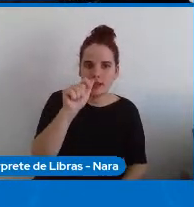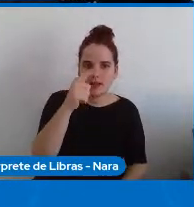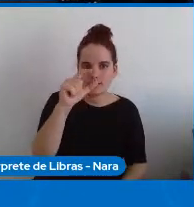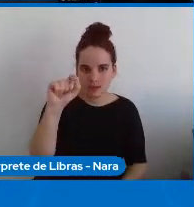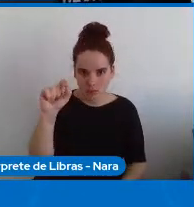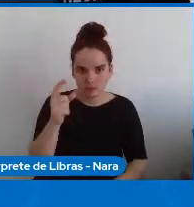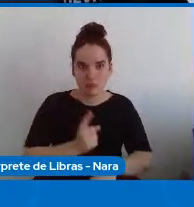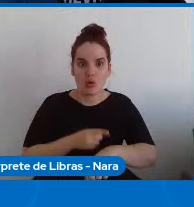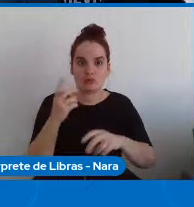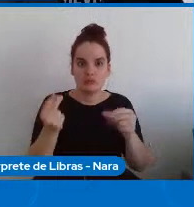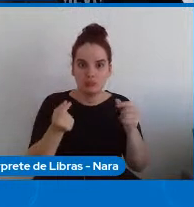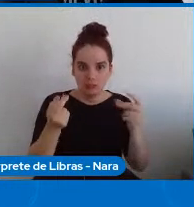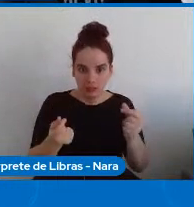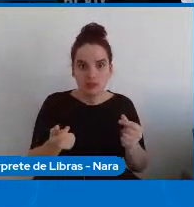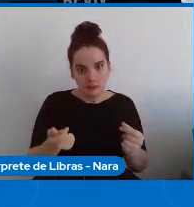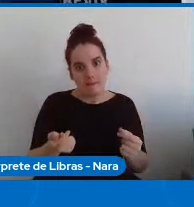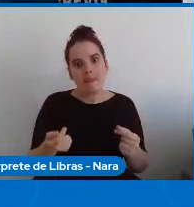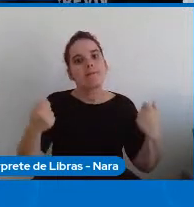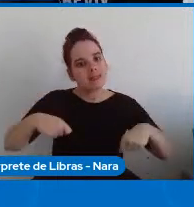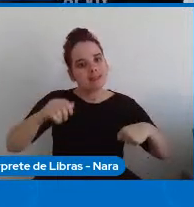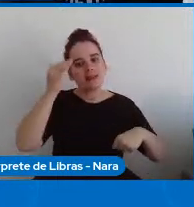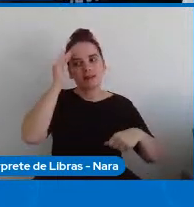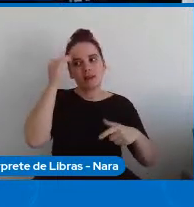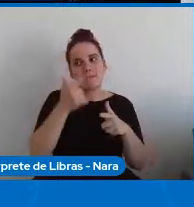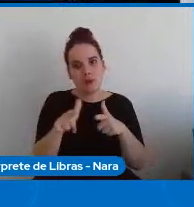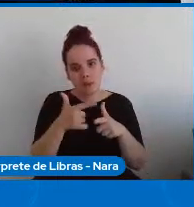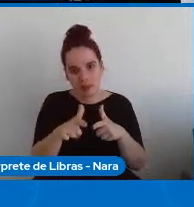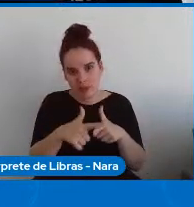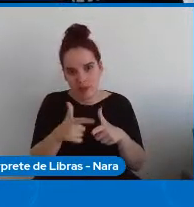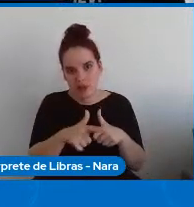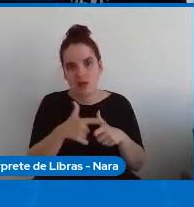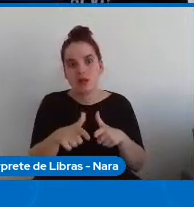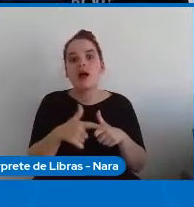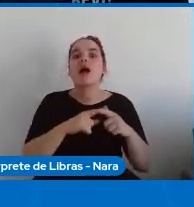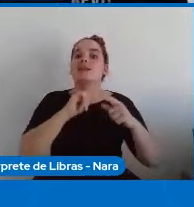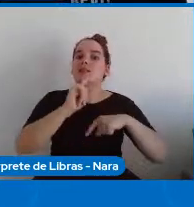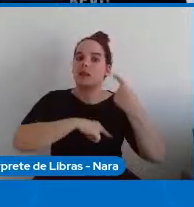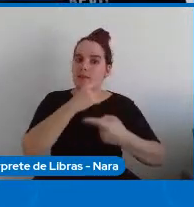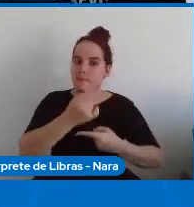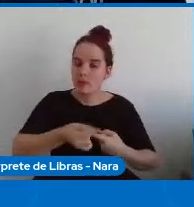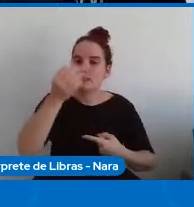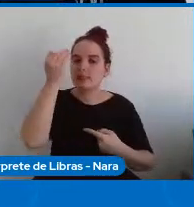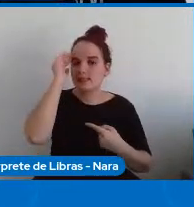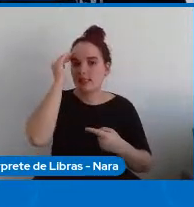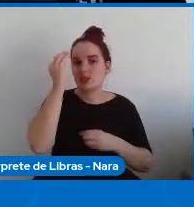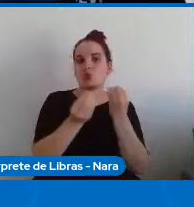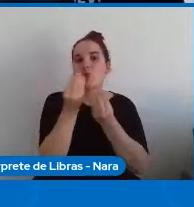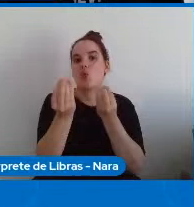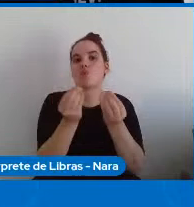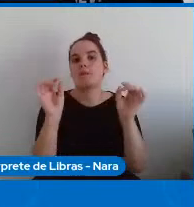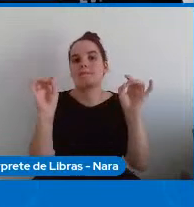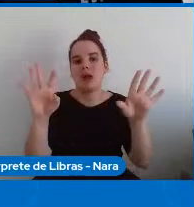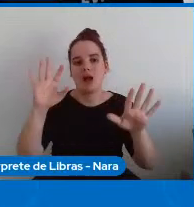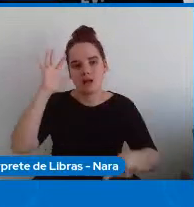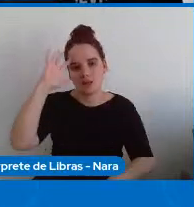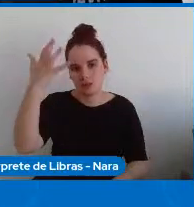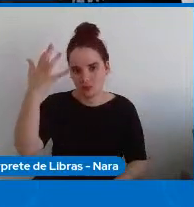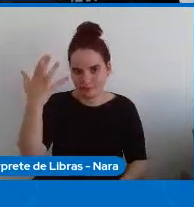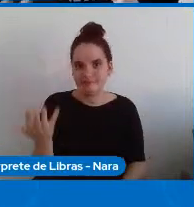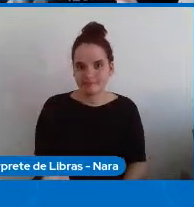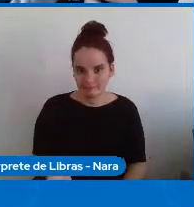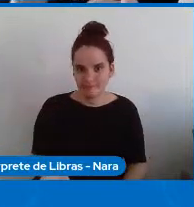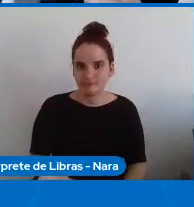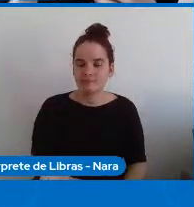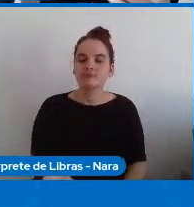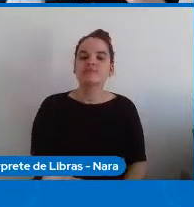precisam entender bem aquele problema para aí elas pensarem numa forma de resolver e ao mesmo tempo que a